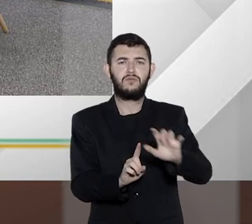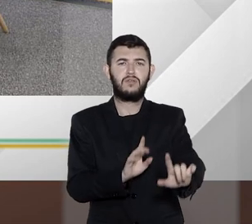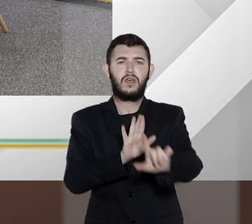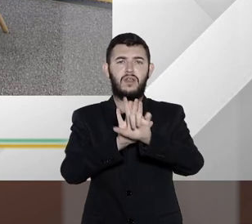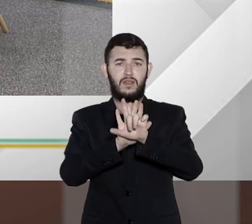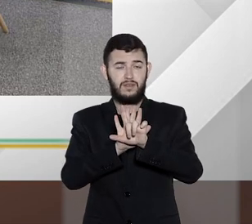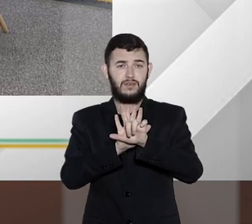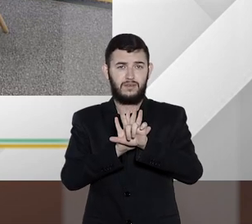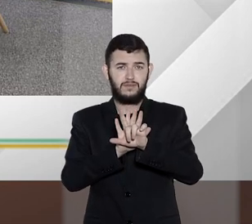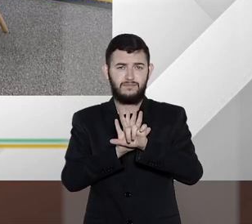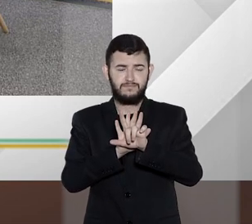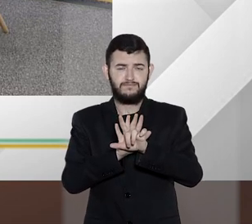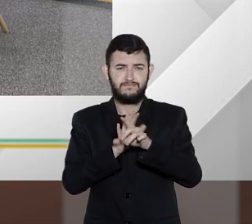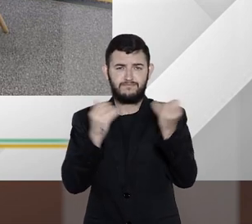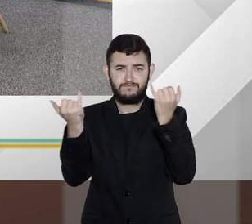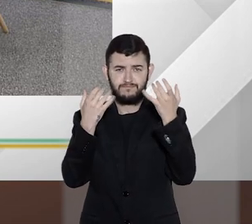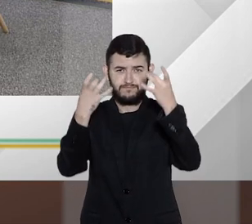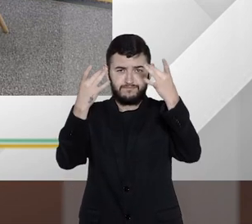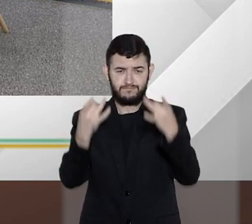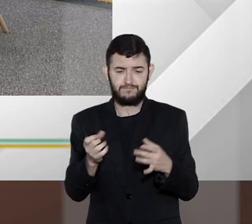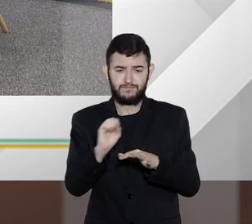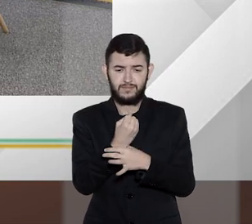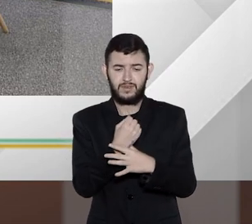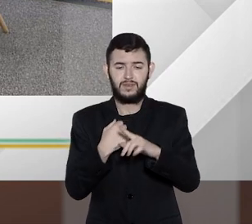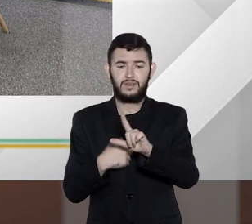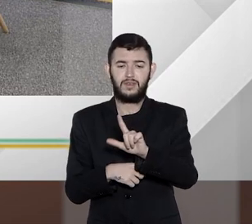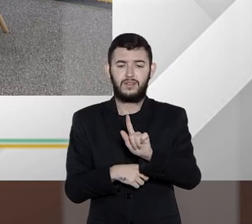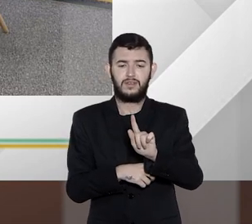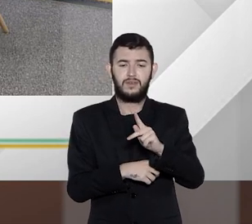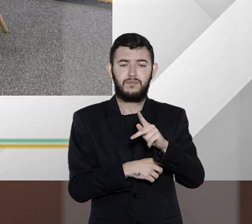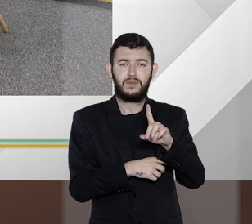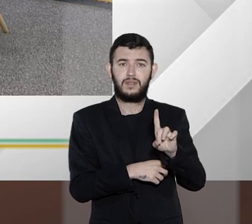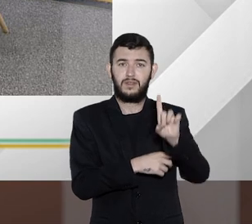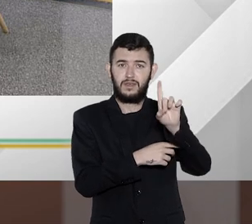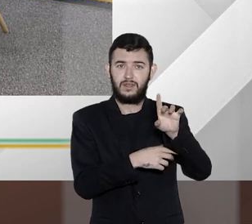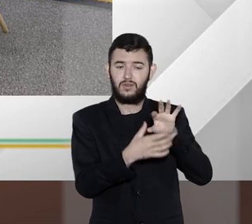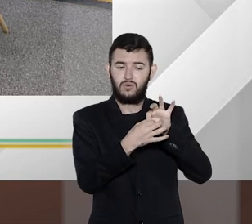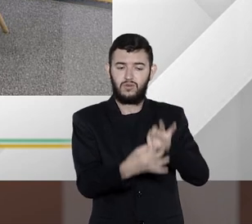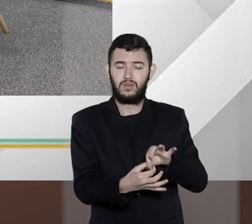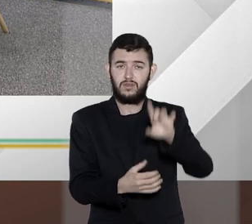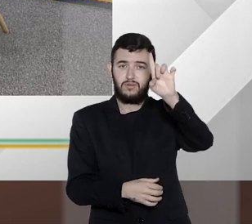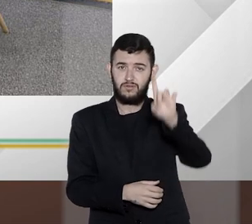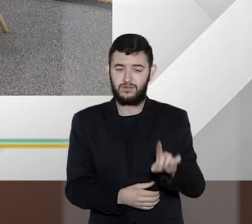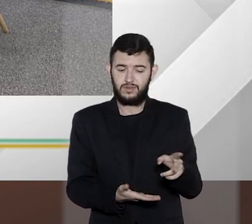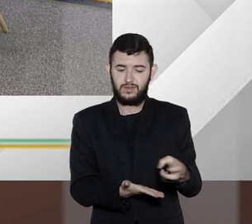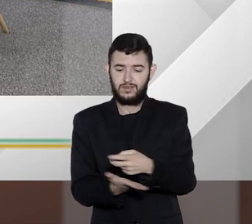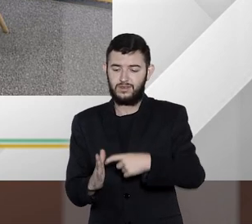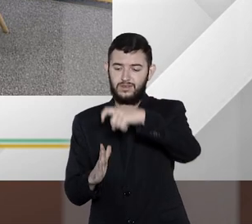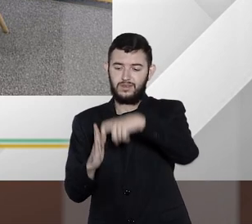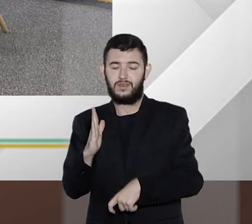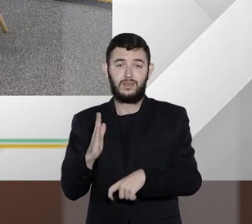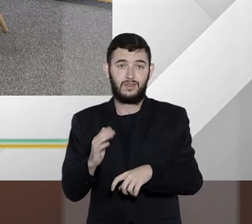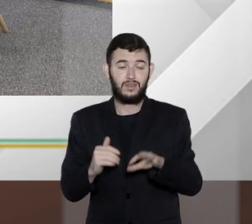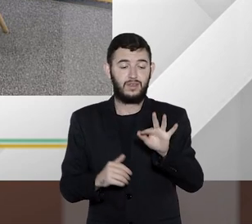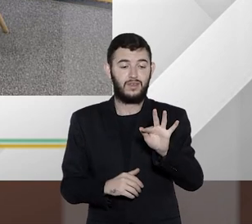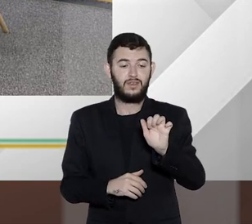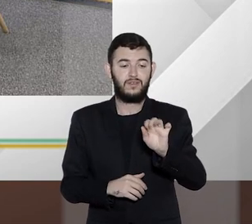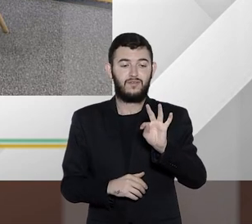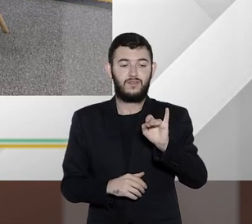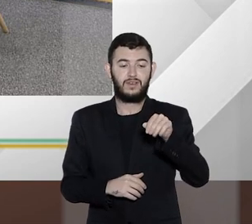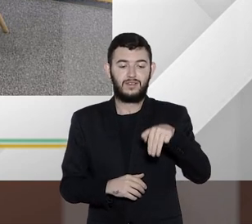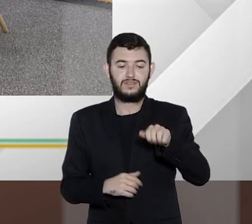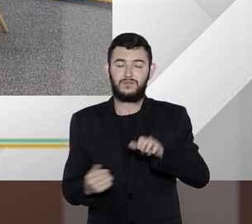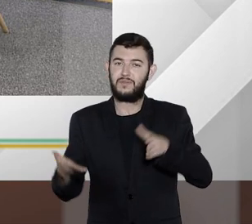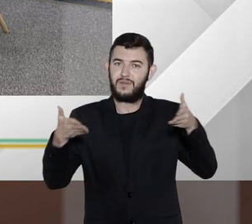LGPD, no âmbito do direito tributário. E quem está comigo para conduzir essa conversa é Fátima Ochoa. Tudo bem,